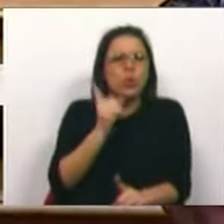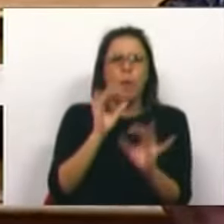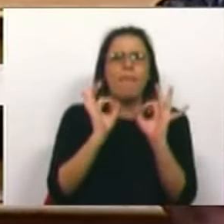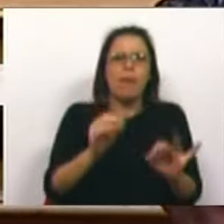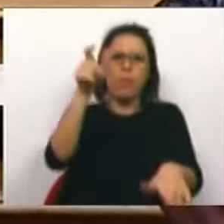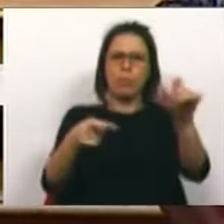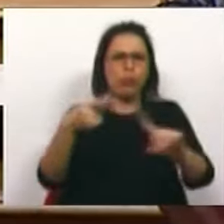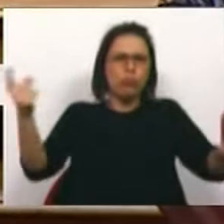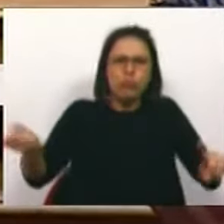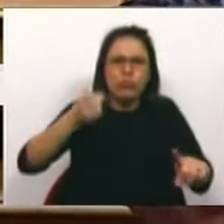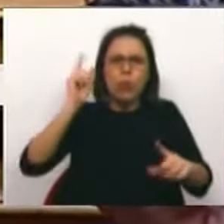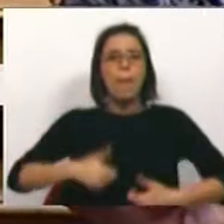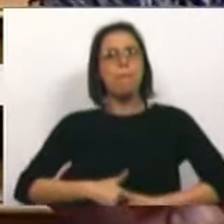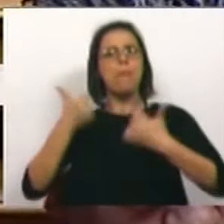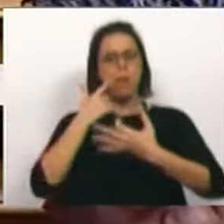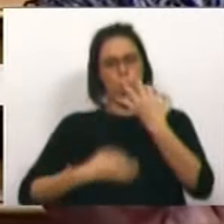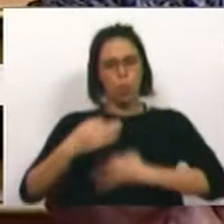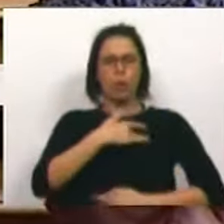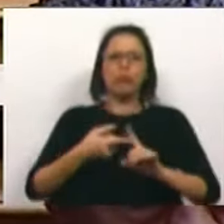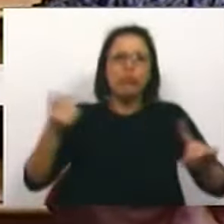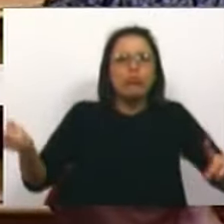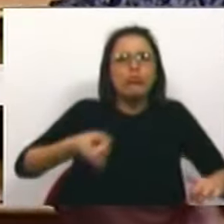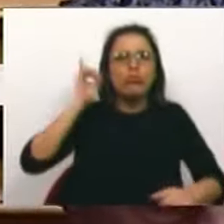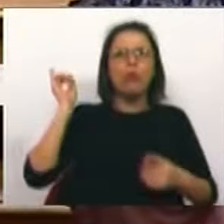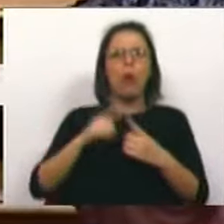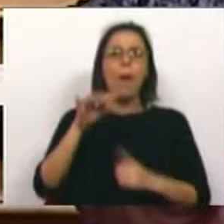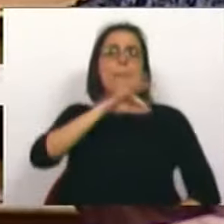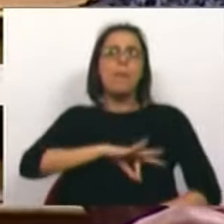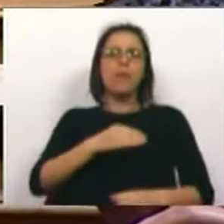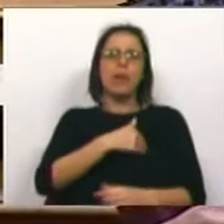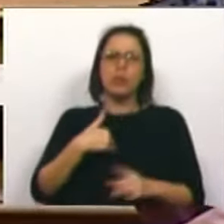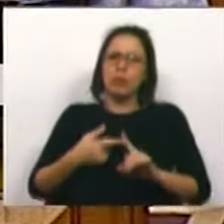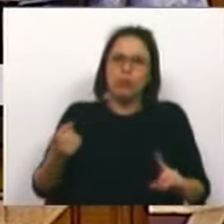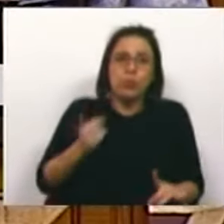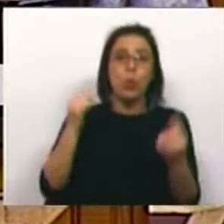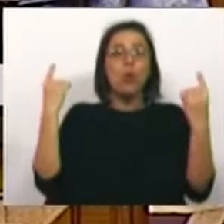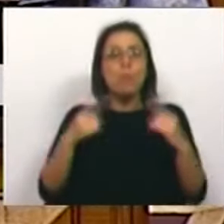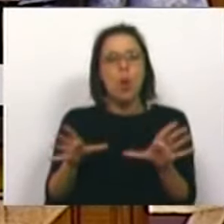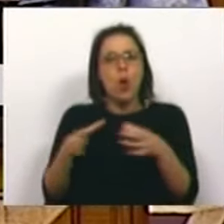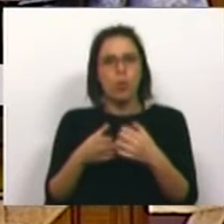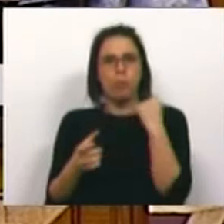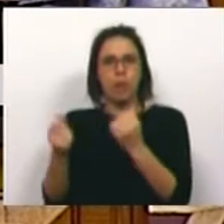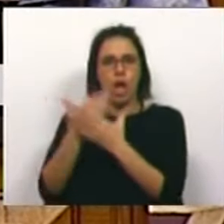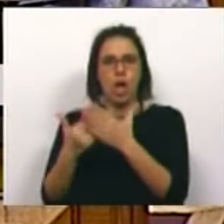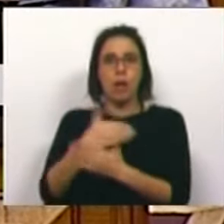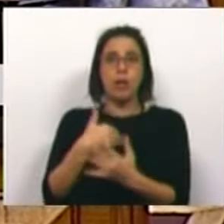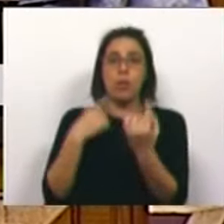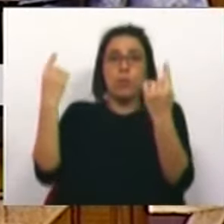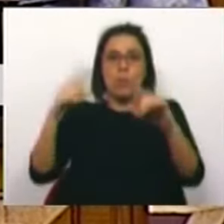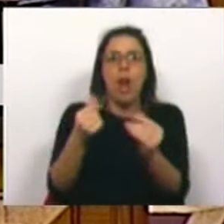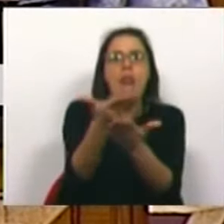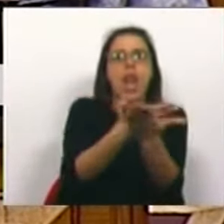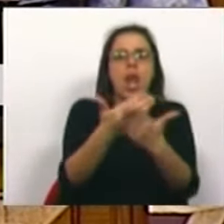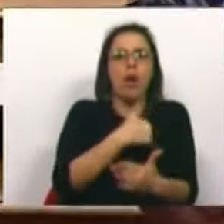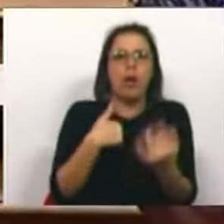os utentes, não servem a melhoria dos cuidados de saúde, não servem os profissionais de saúde. Servem os grupos económicos da saúde, servem o